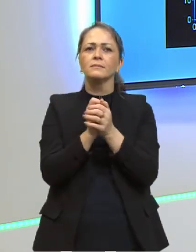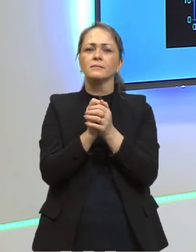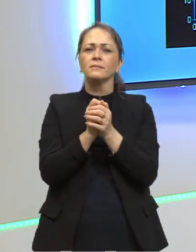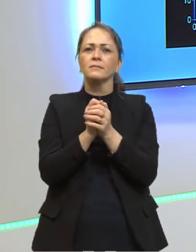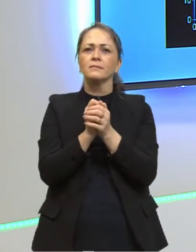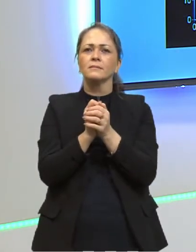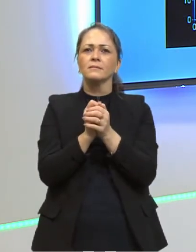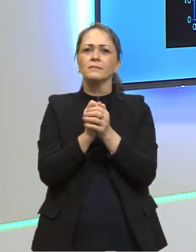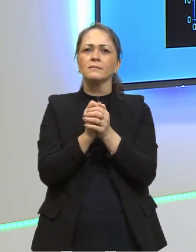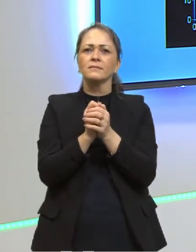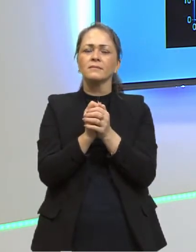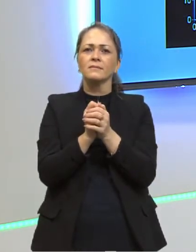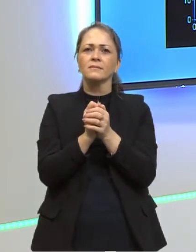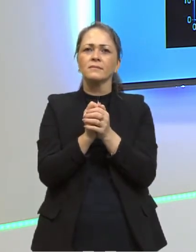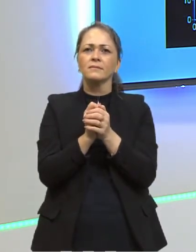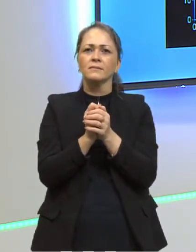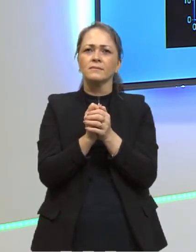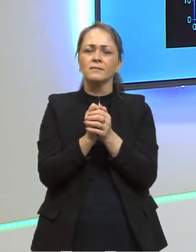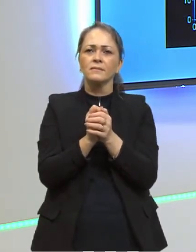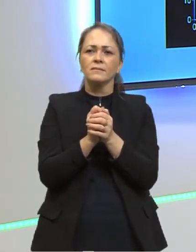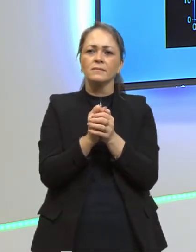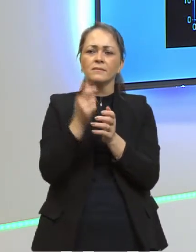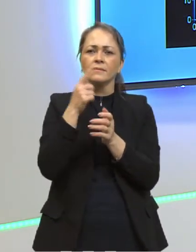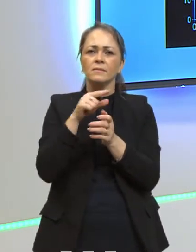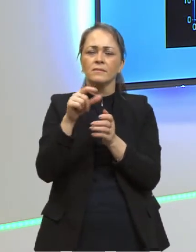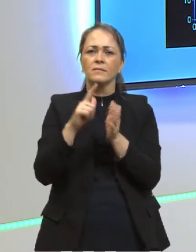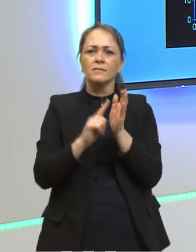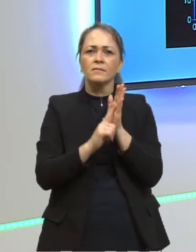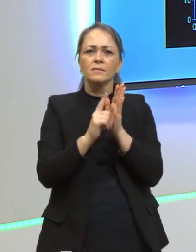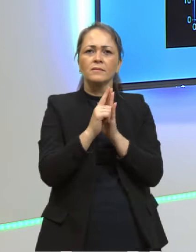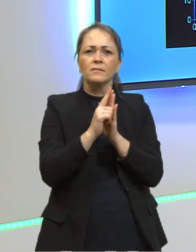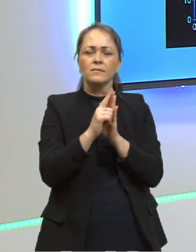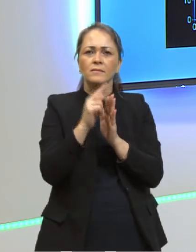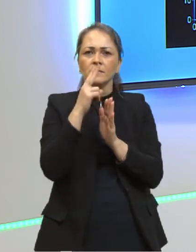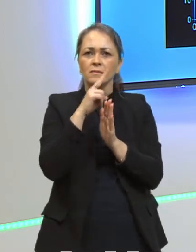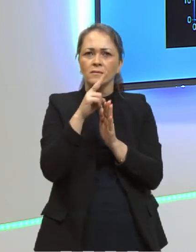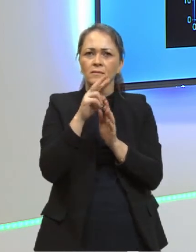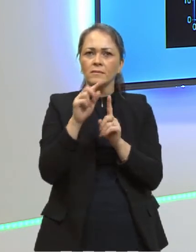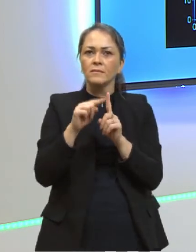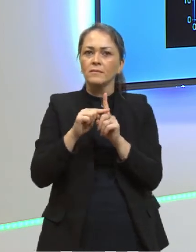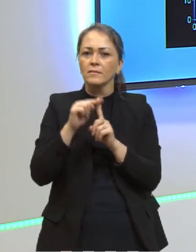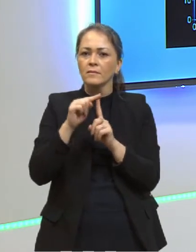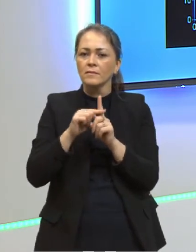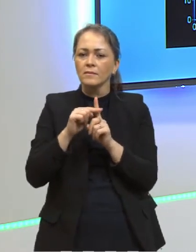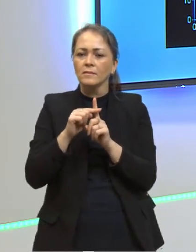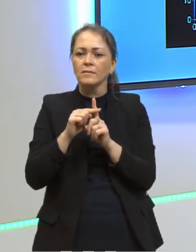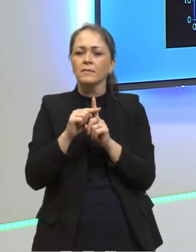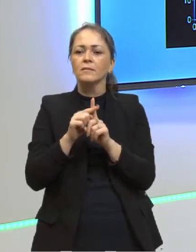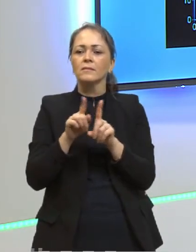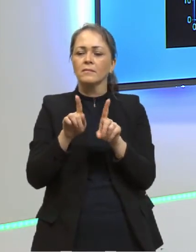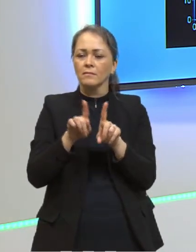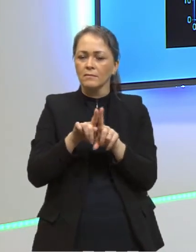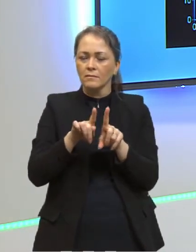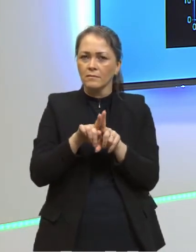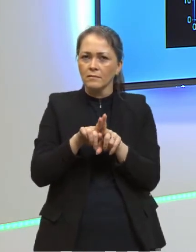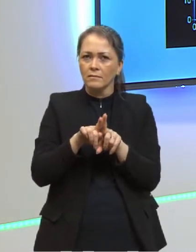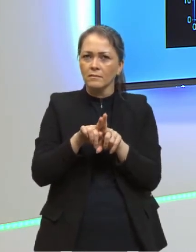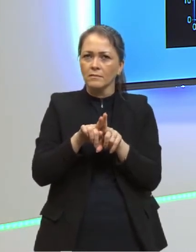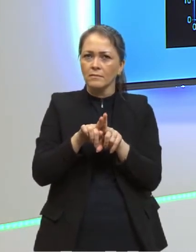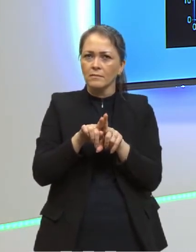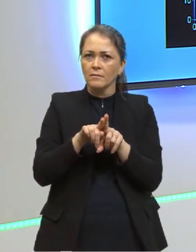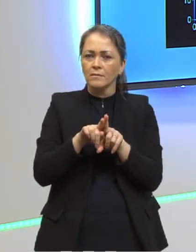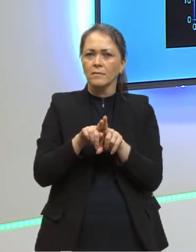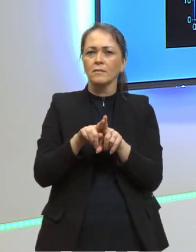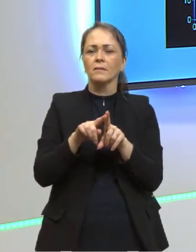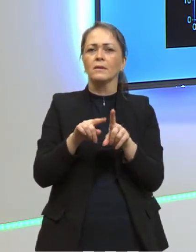nos conseguiu, a lei de V, nós conseguimos definir a temperatura delas, através do espectro eletromagnético delas.